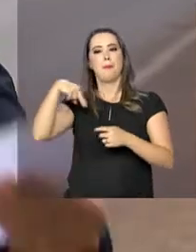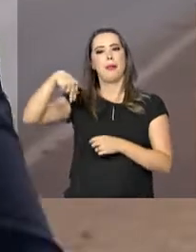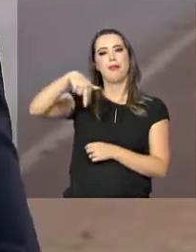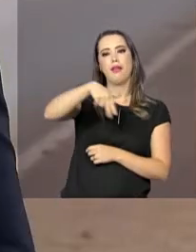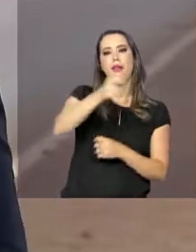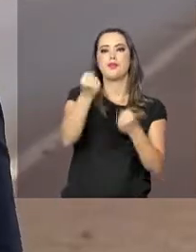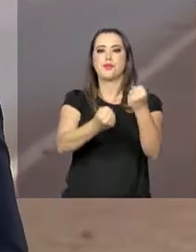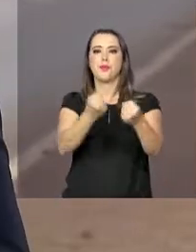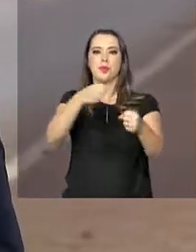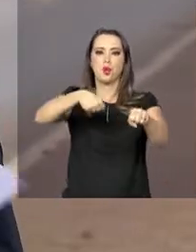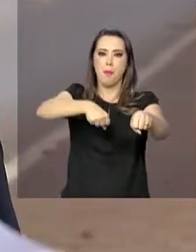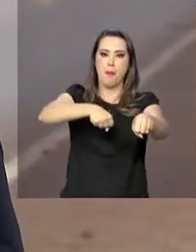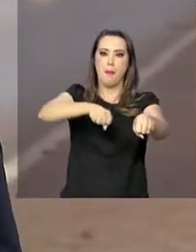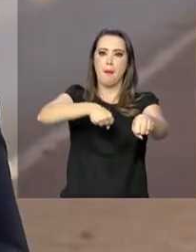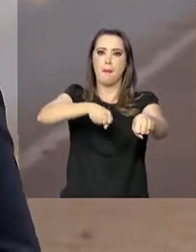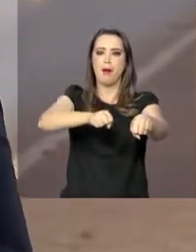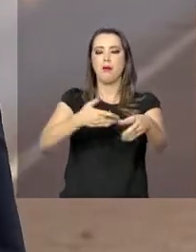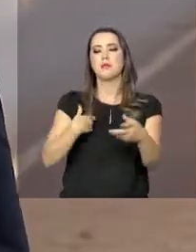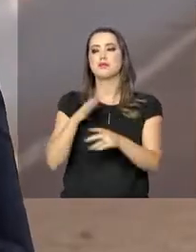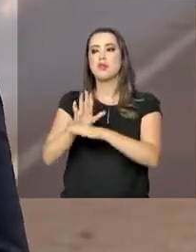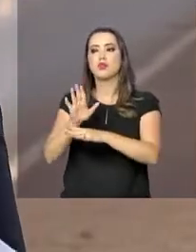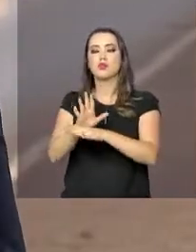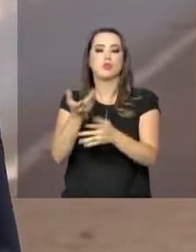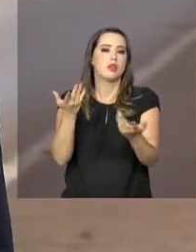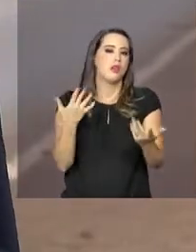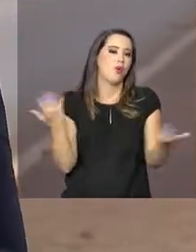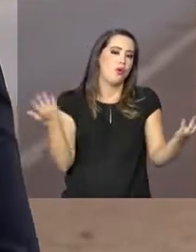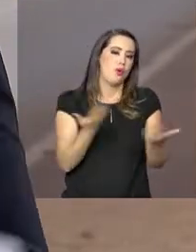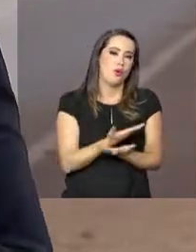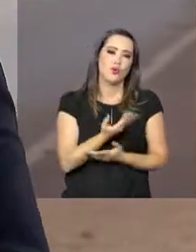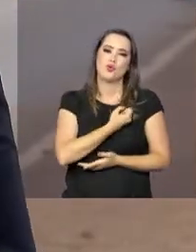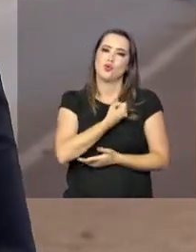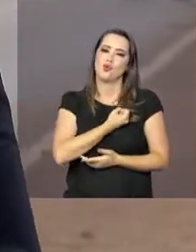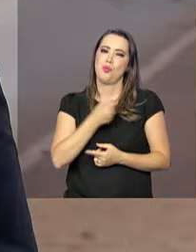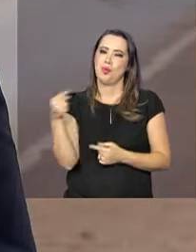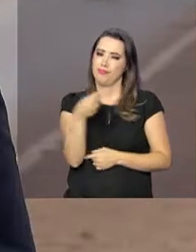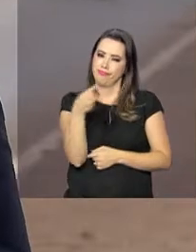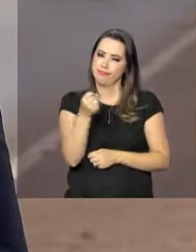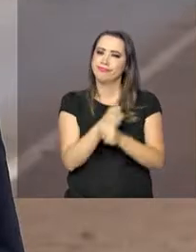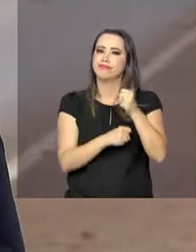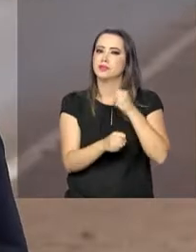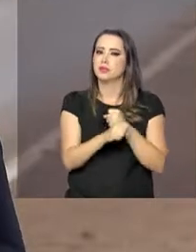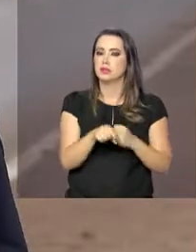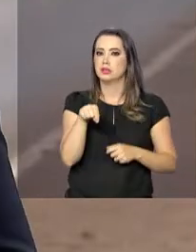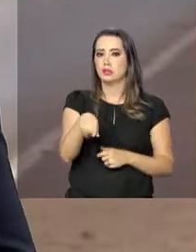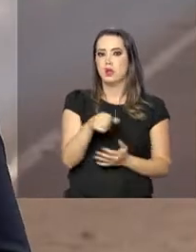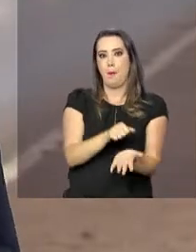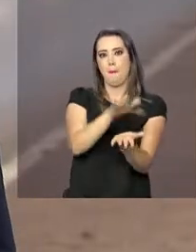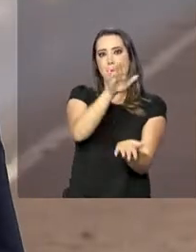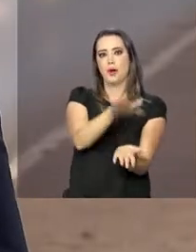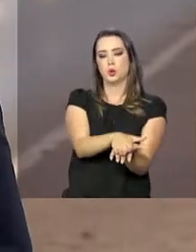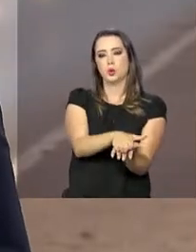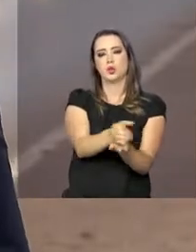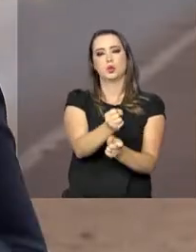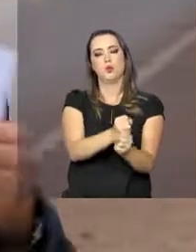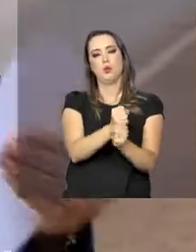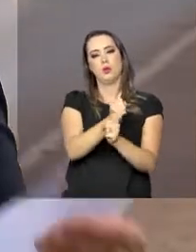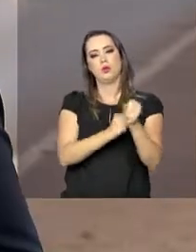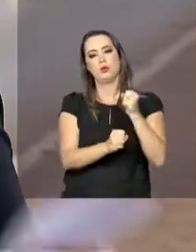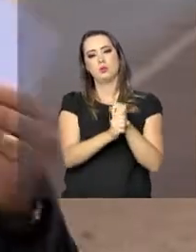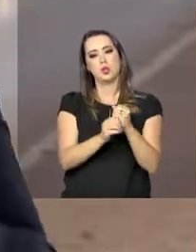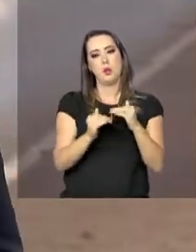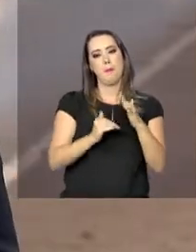ciclistas e os motoristas, eles têm que ajudar. Infelizmente, nós temos um dado negativo do ano passado, o número de infrações no trânsito no ano passado